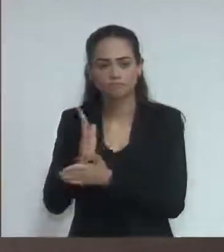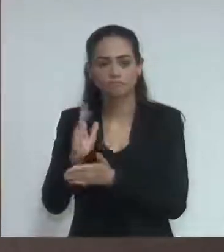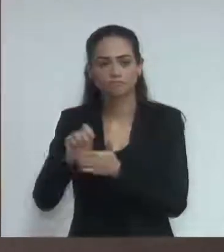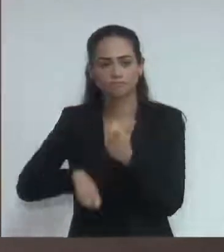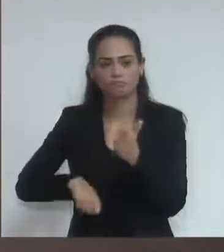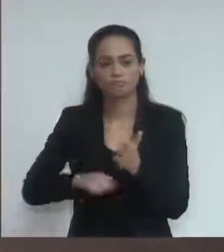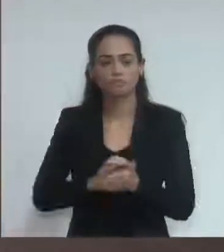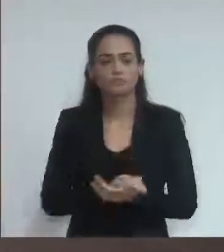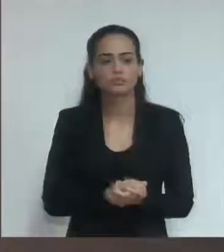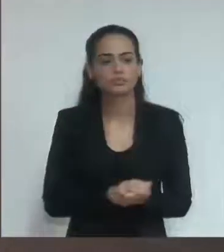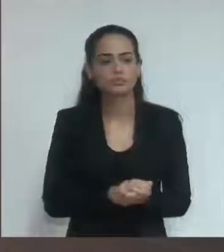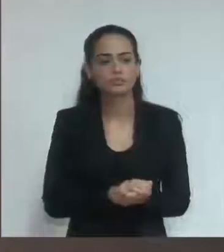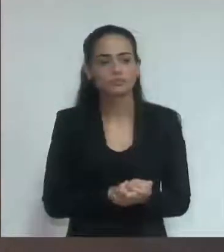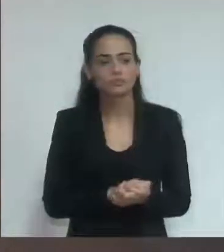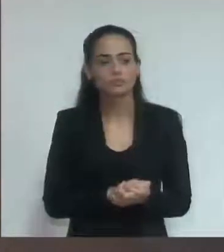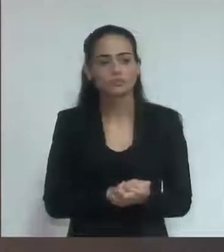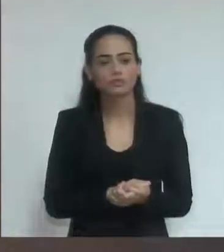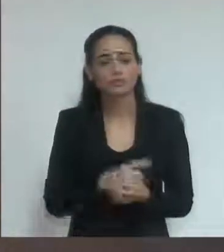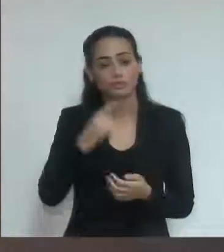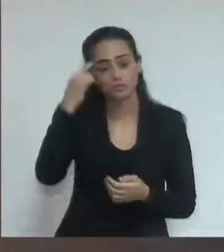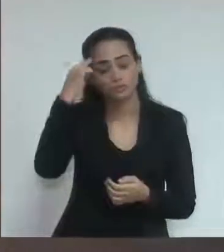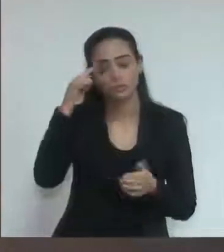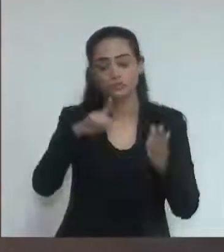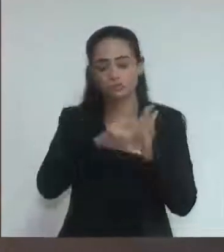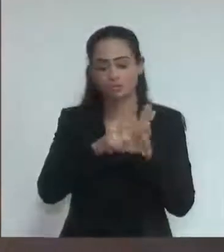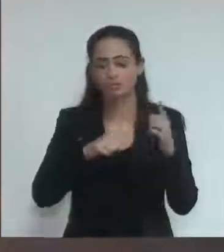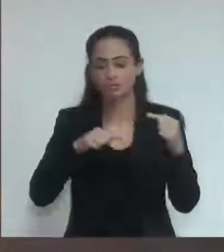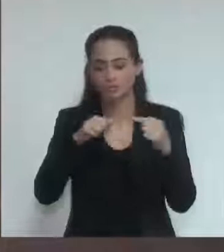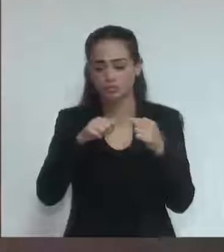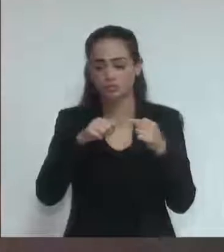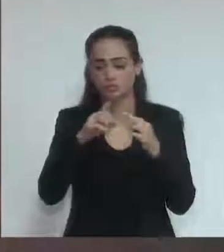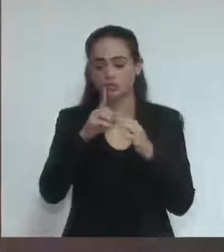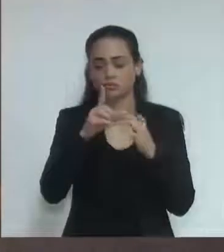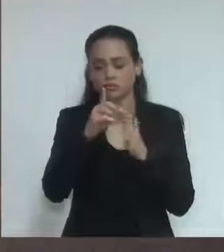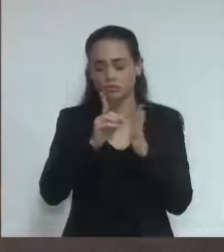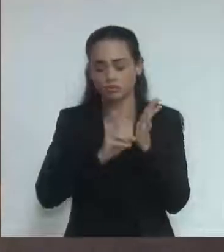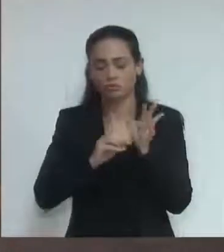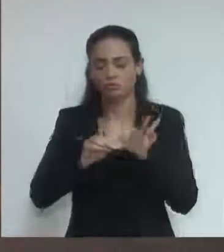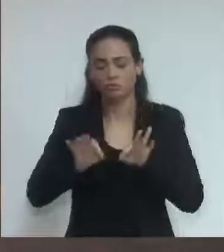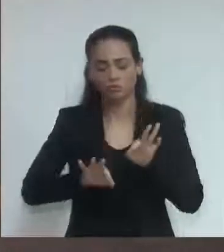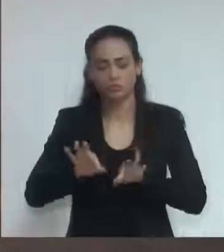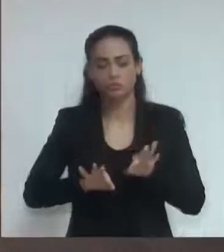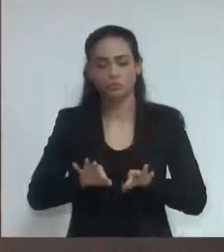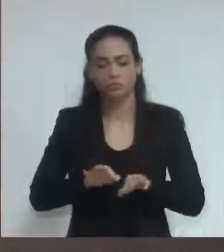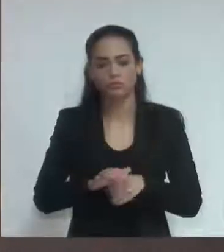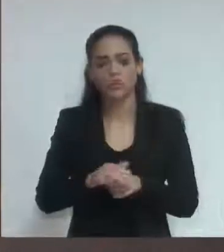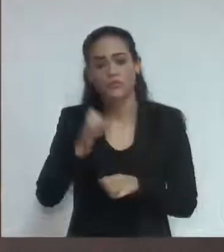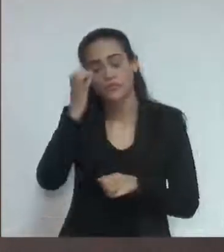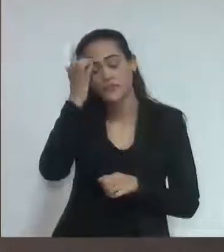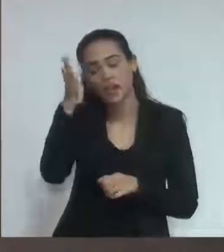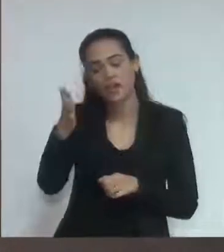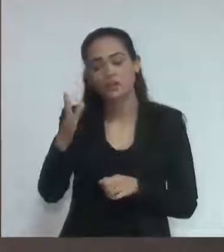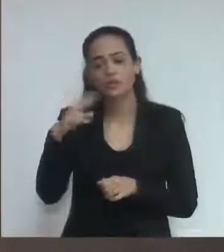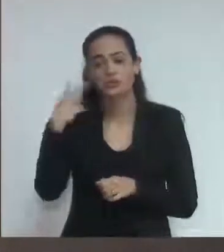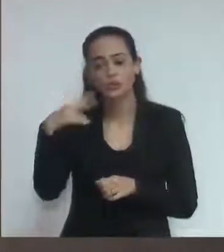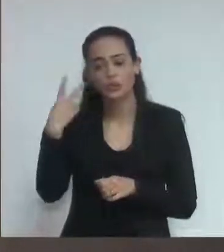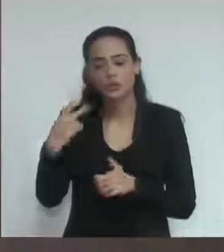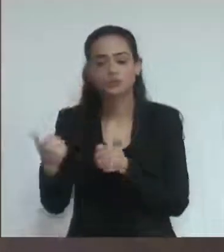a constitucionalidade do projeto fica muito mais fácil para os demais vereadores está abraçando a causa